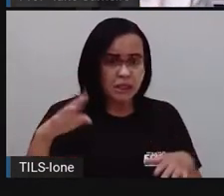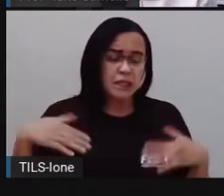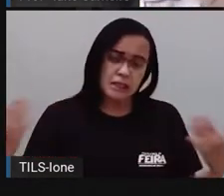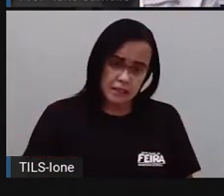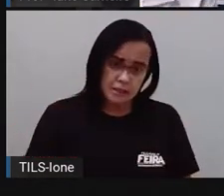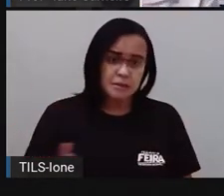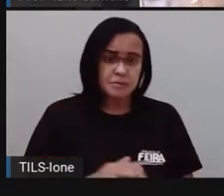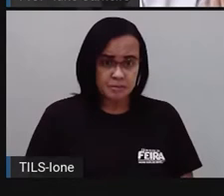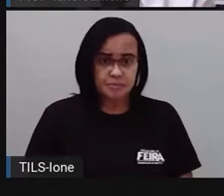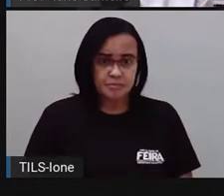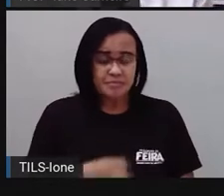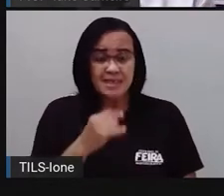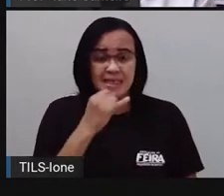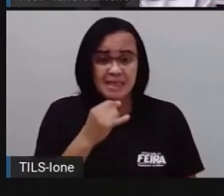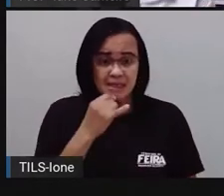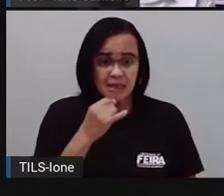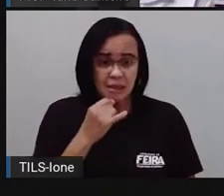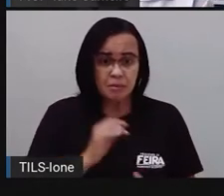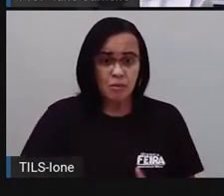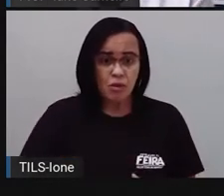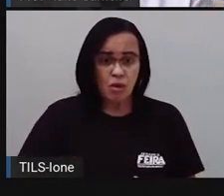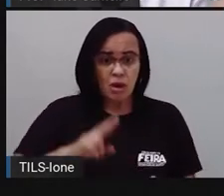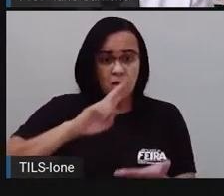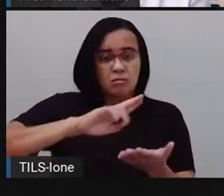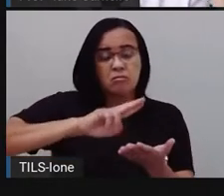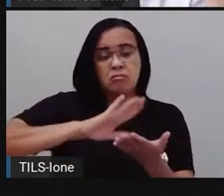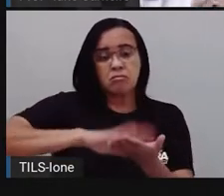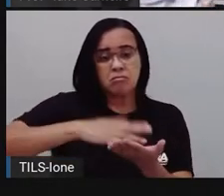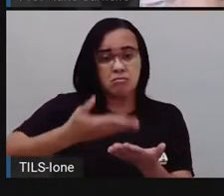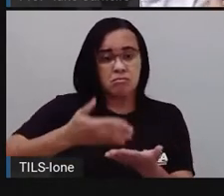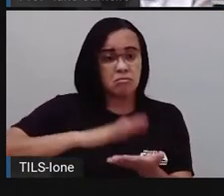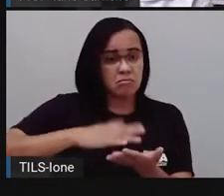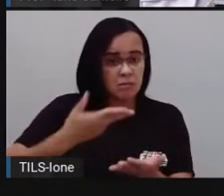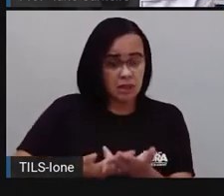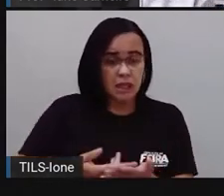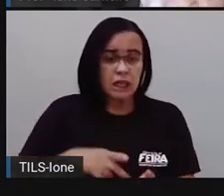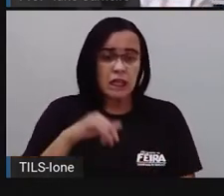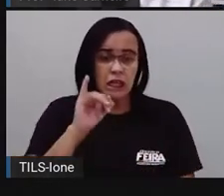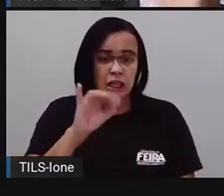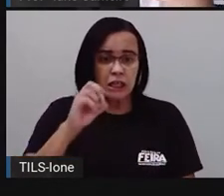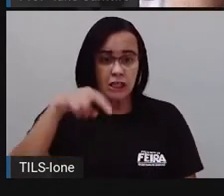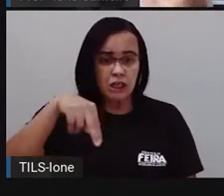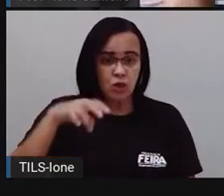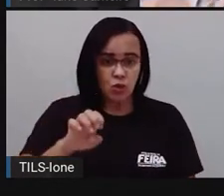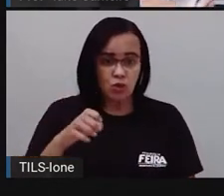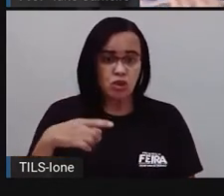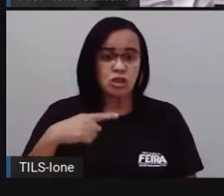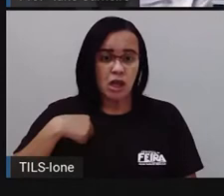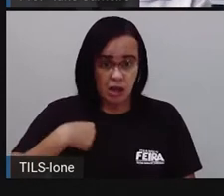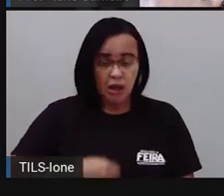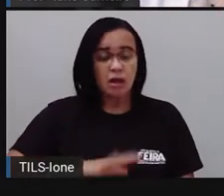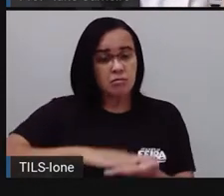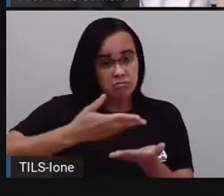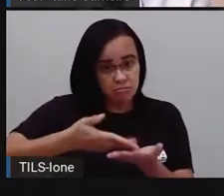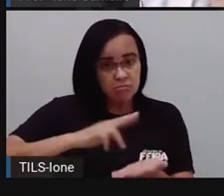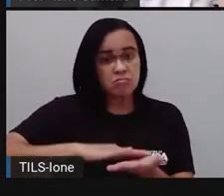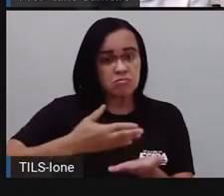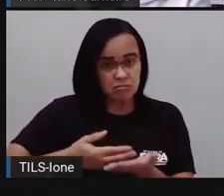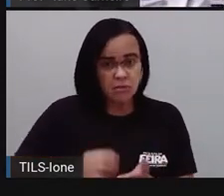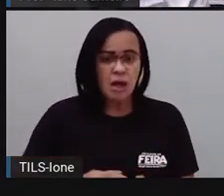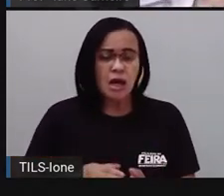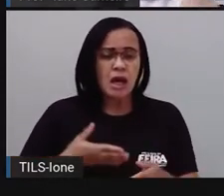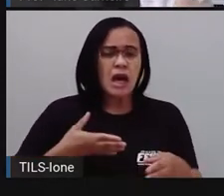exemplo, Ione tá aqui acompanhando as aulas da própria, dar acessibilidade a crianças que não conseguem ouvir, né? Que não